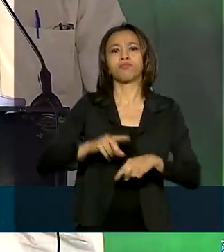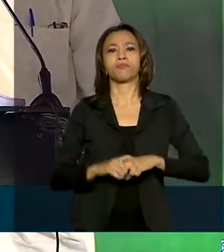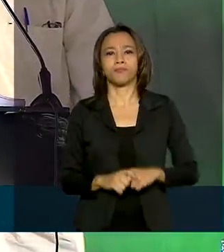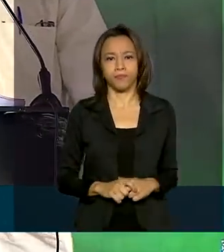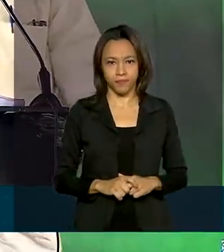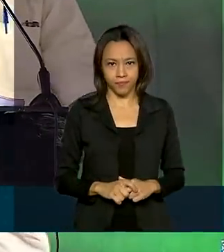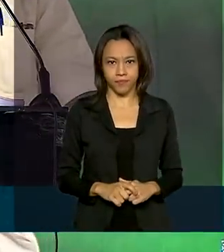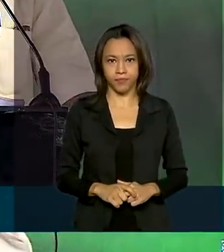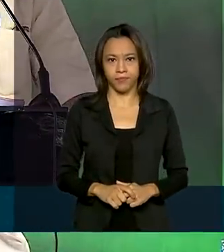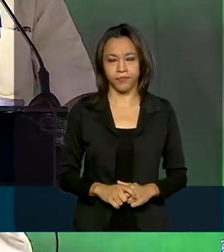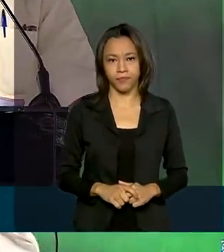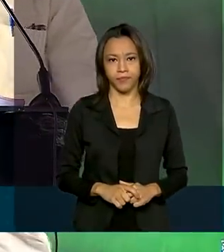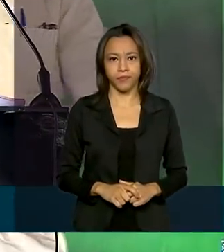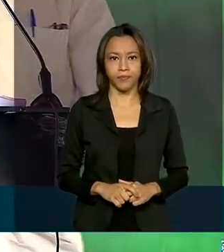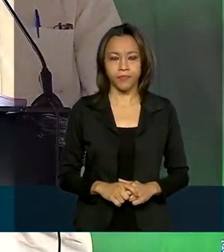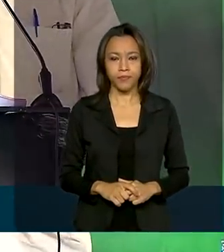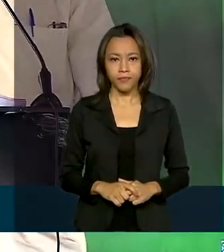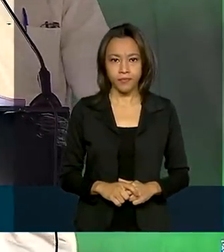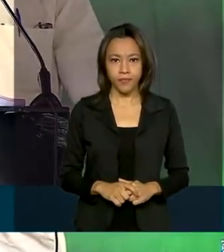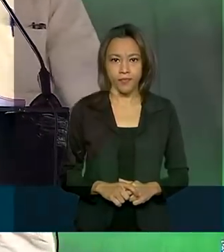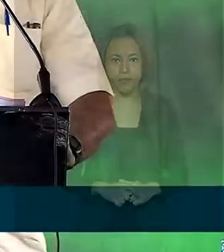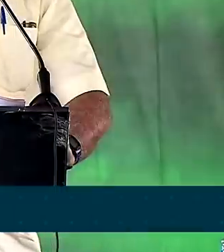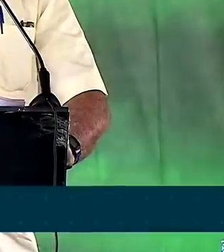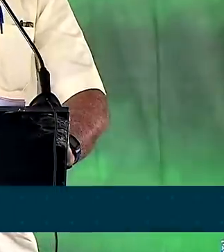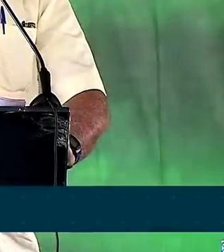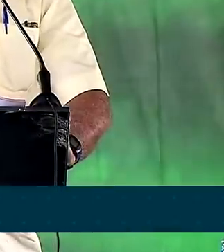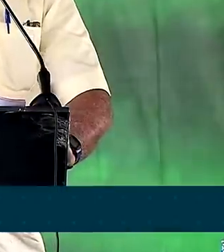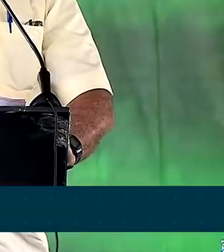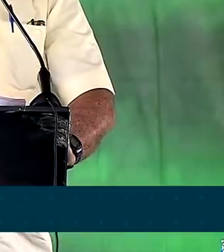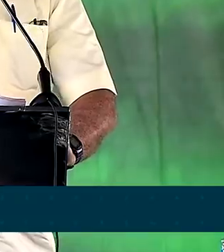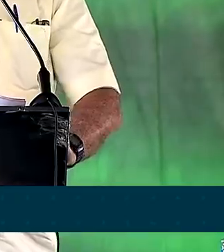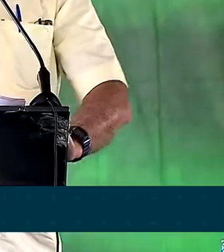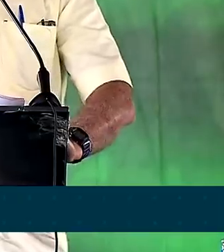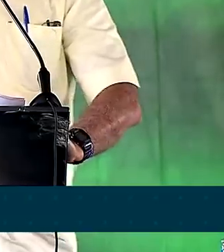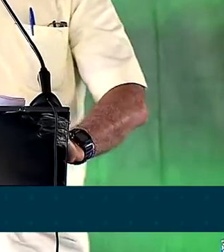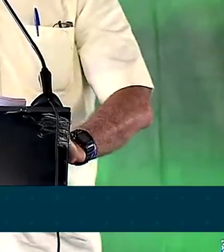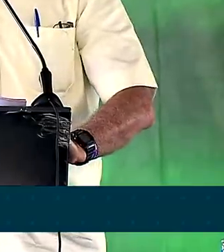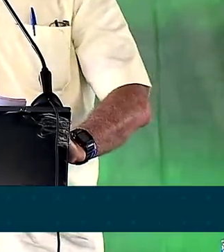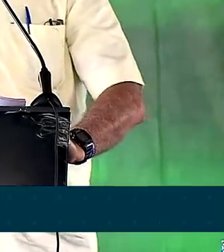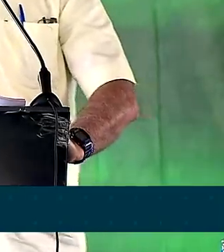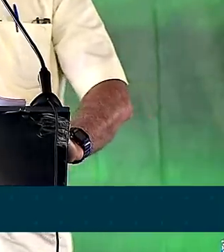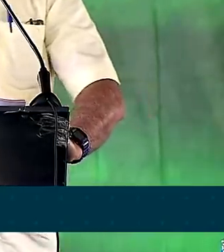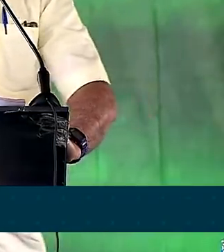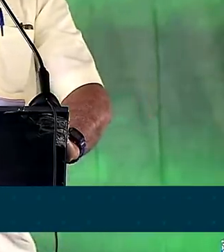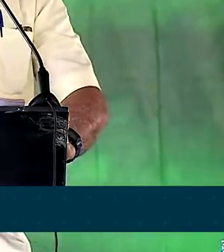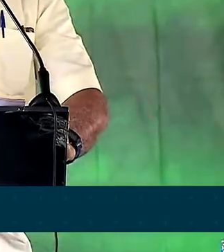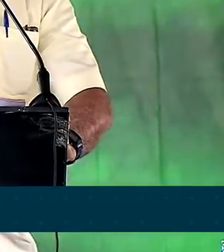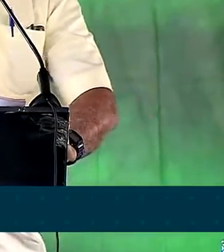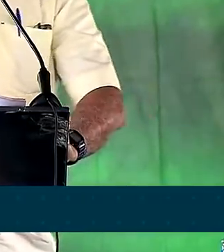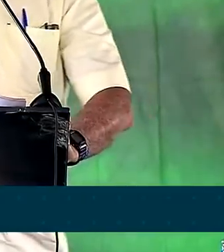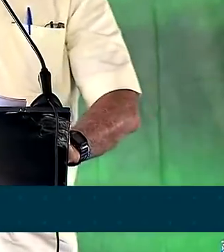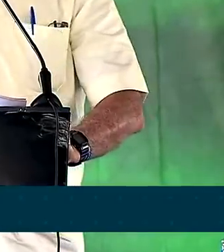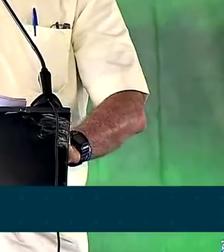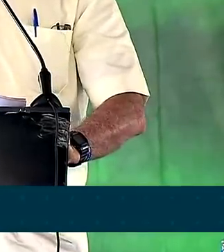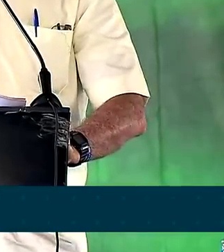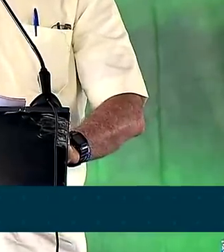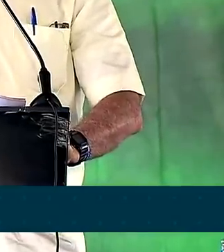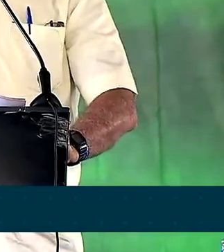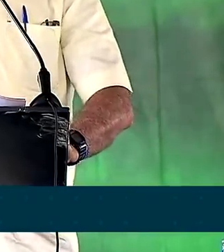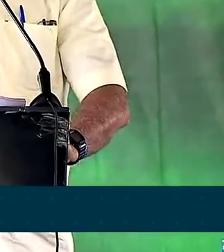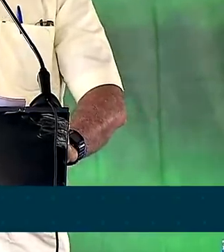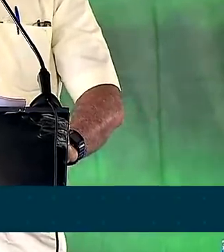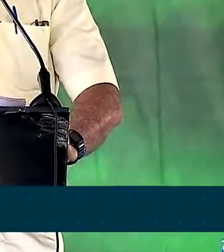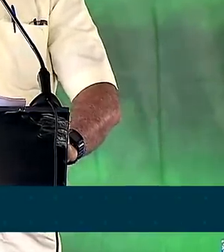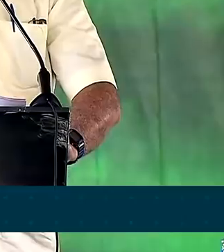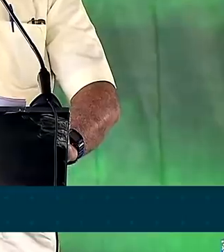sufocar aquilo que nós temos aqui, que tem nos garantido, não só a nossa segurança alimentar, bem como